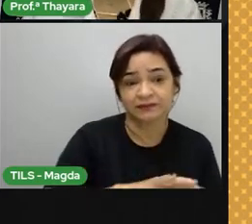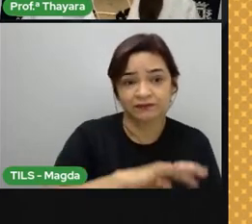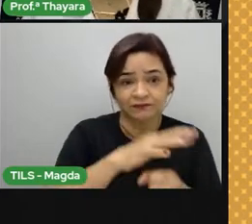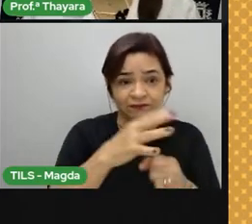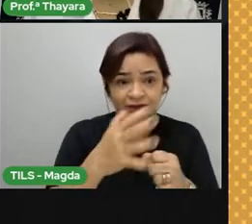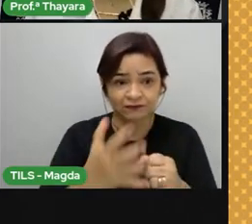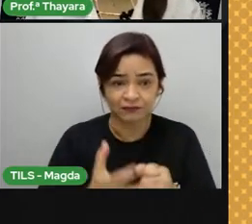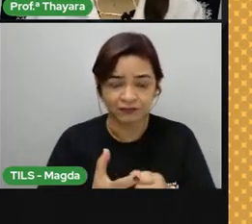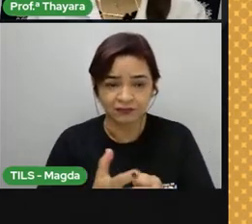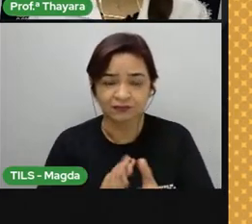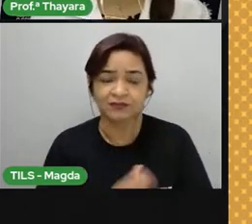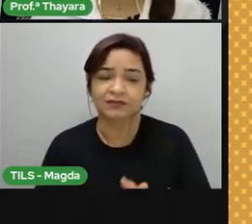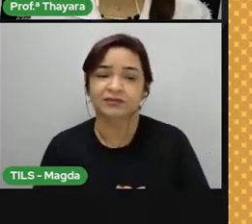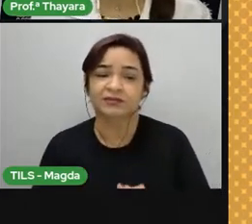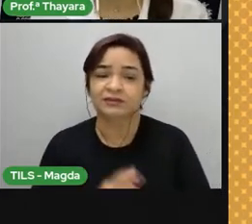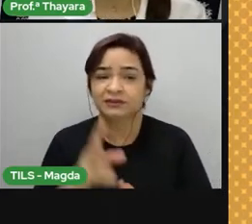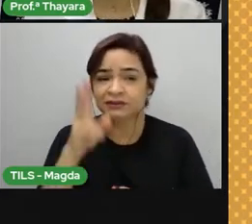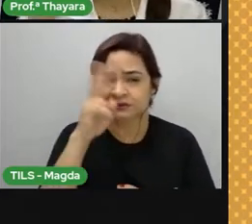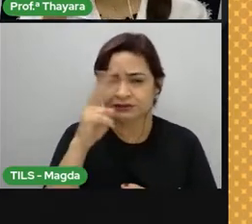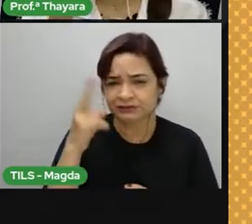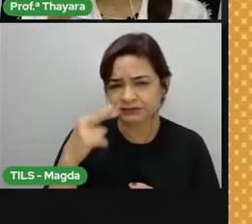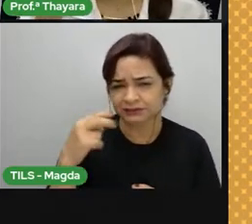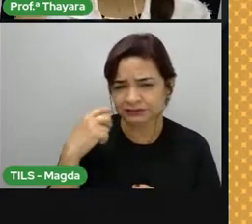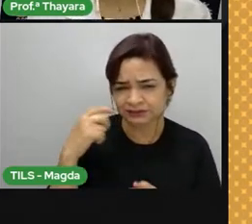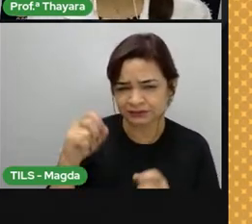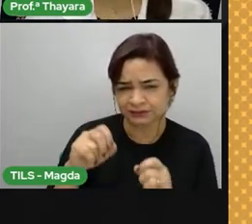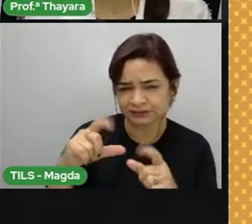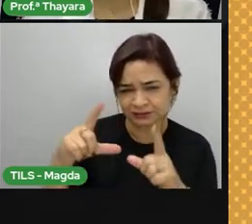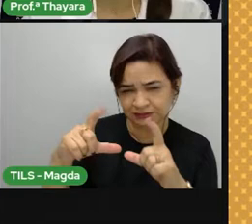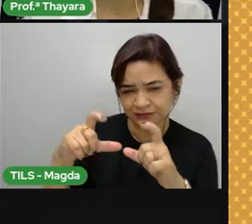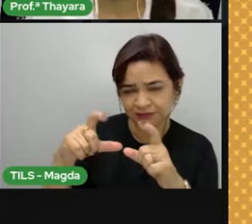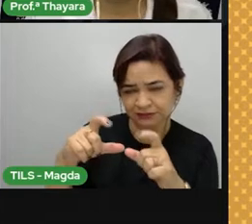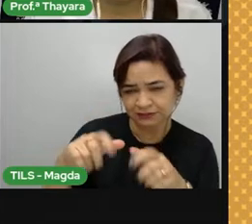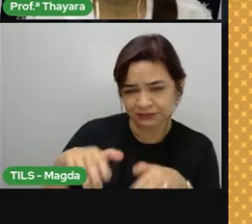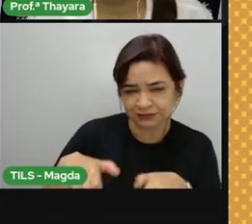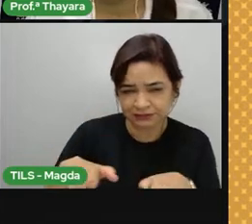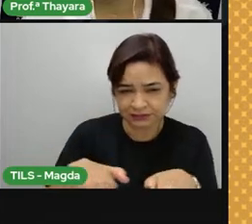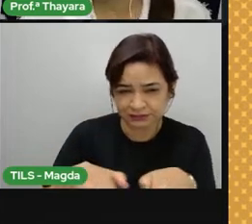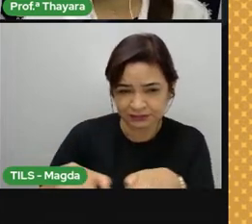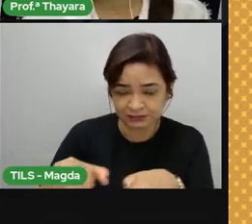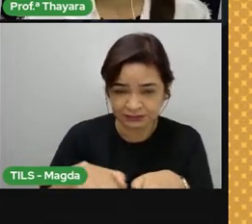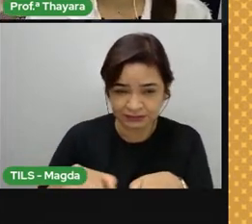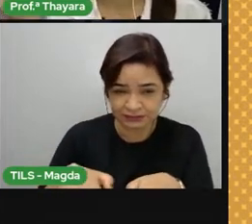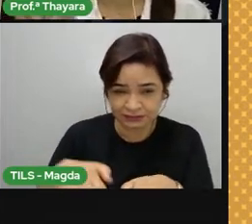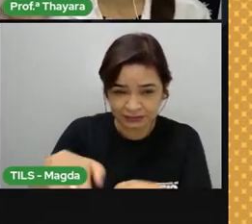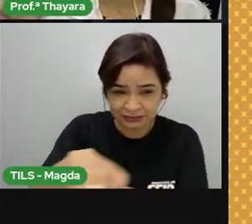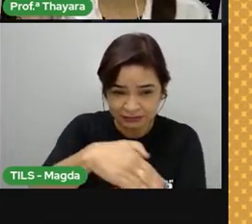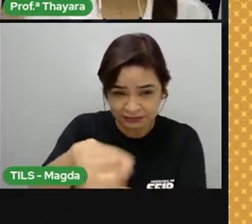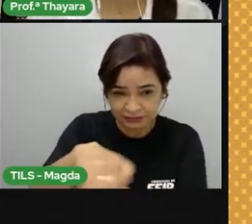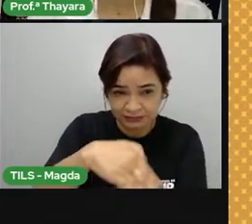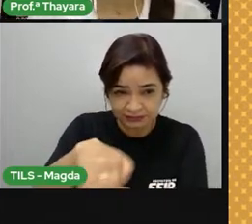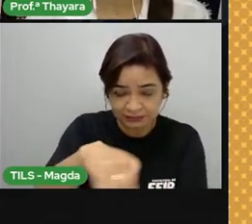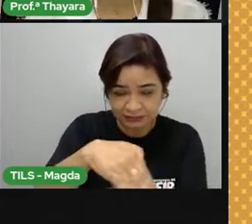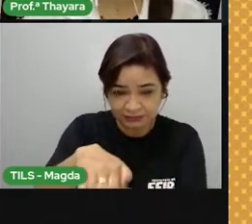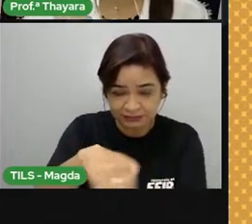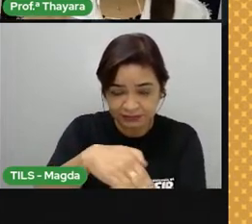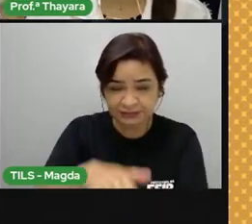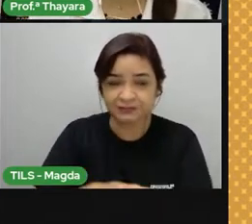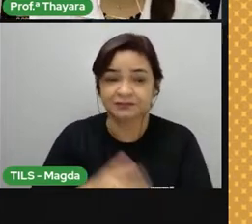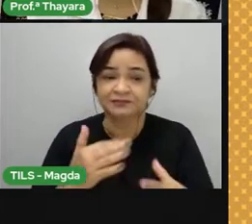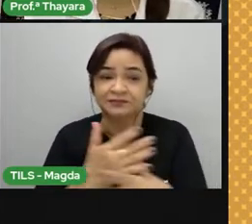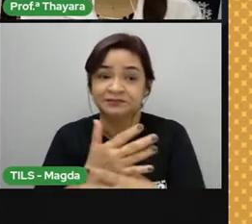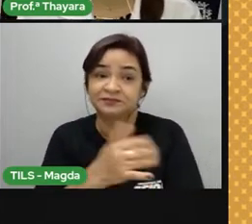Foi aquele exemplo que eu falei para vocês, que eu botei a foto, que está lá no calçadão de Copacabana, né, aquela partezinha preta do